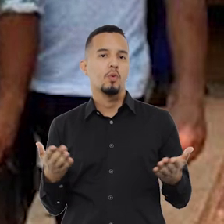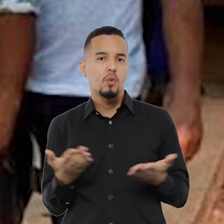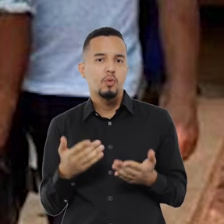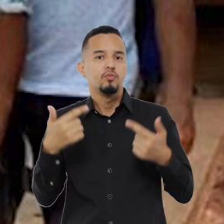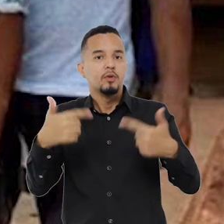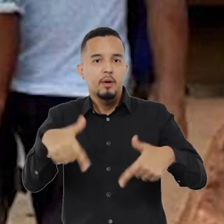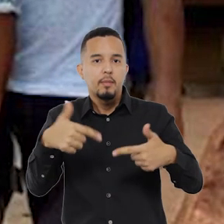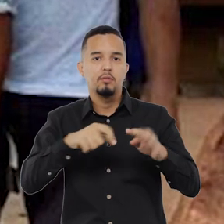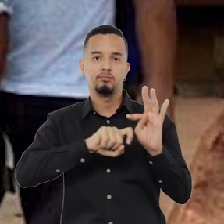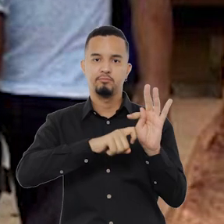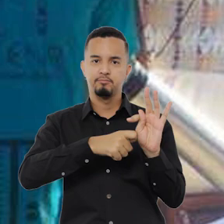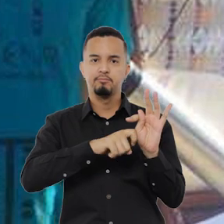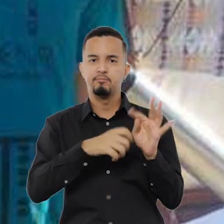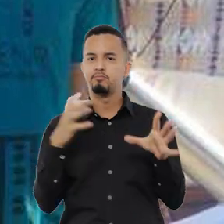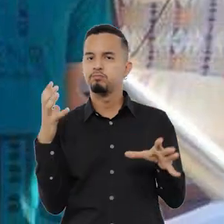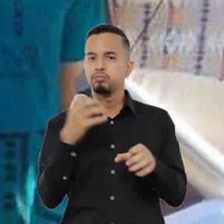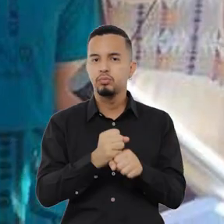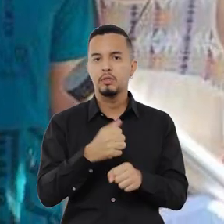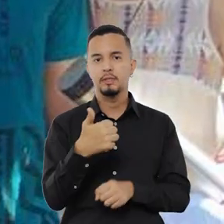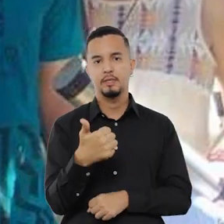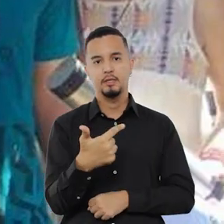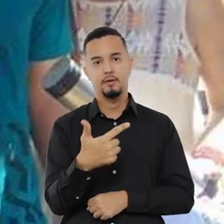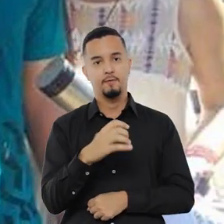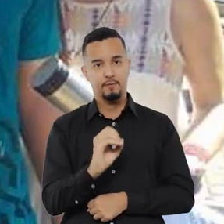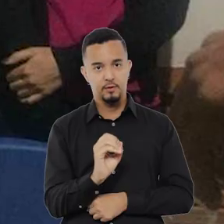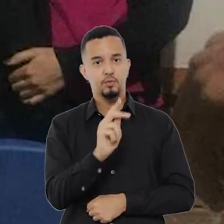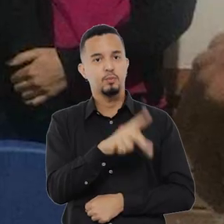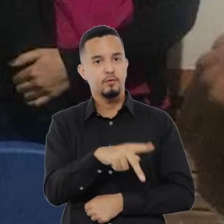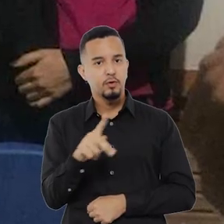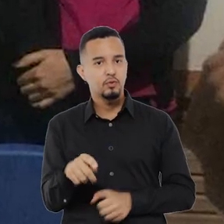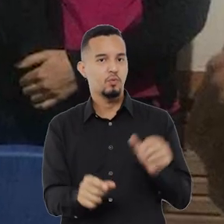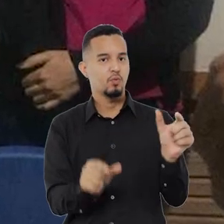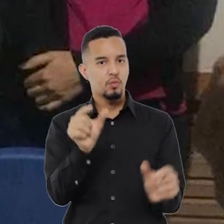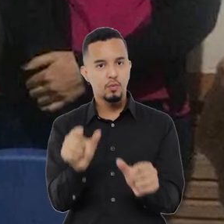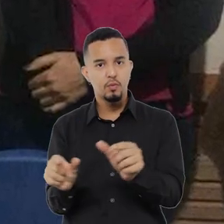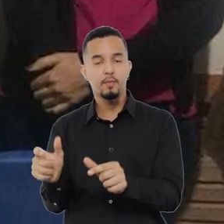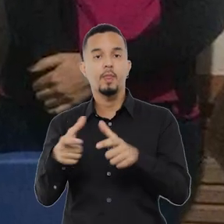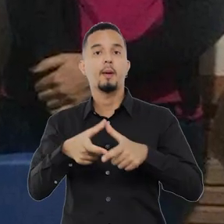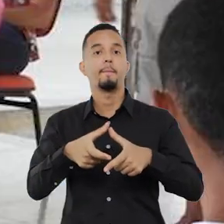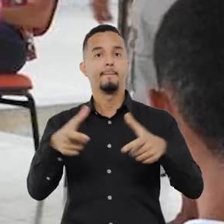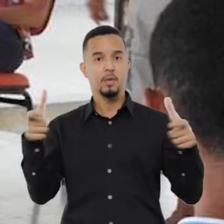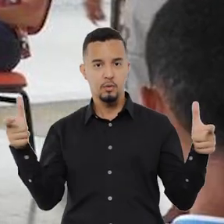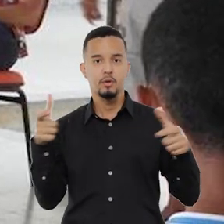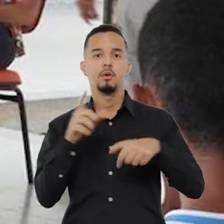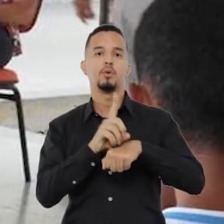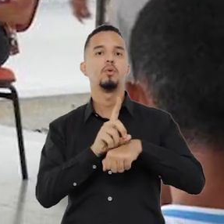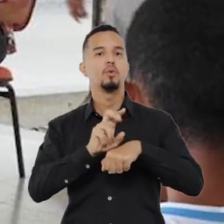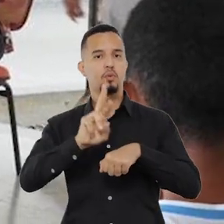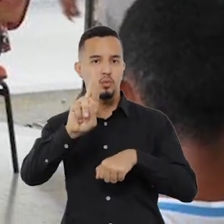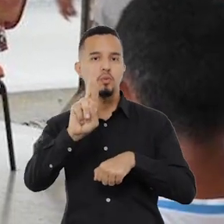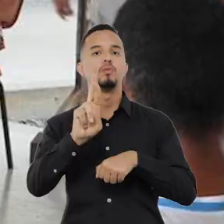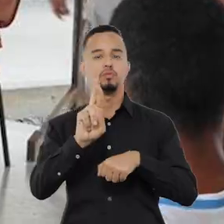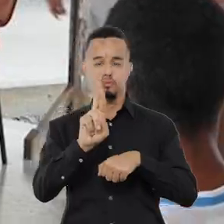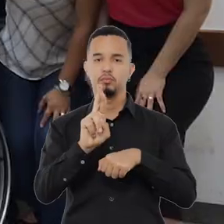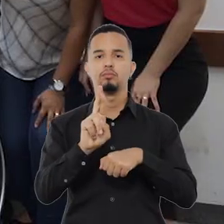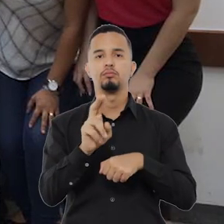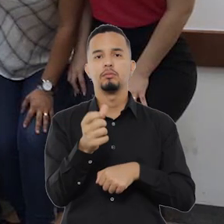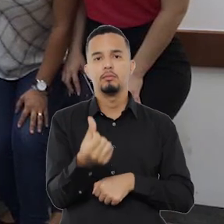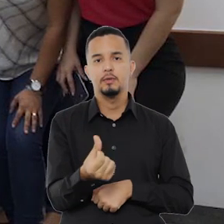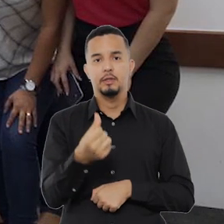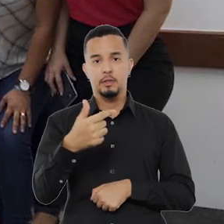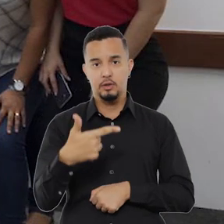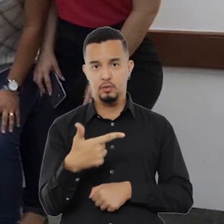Atuam neste campus um total de 120 professores e professoras, em sua grande maioria doutores e doutoras,